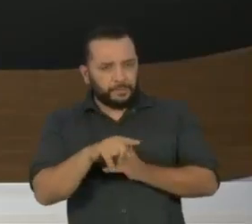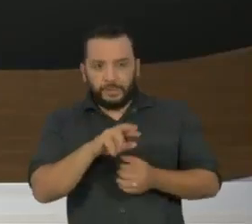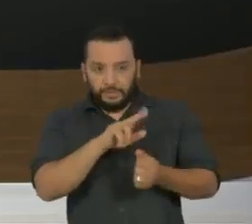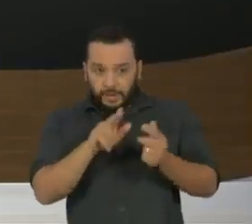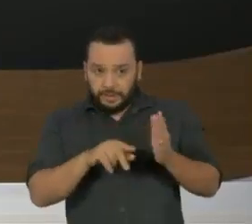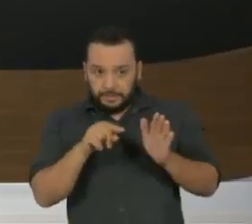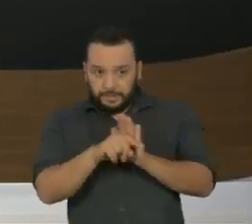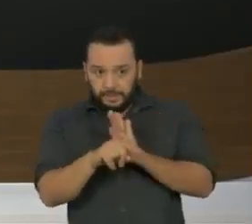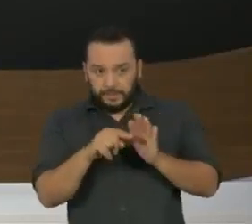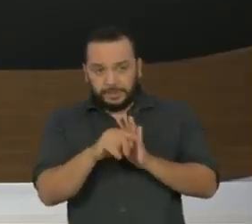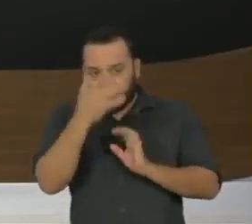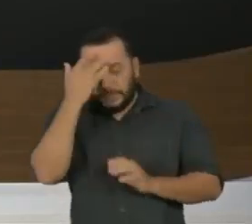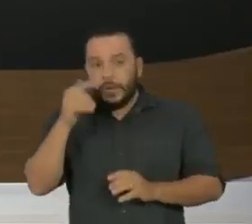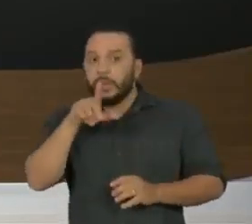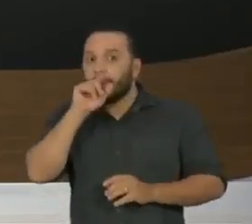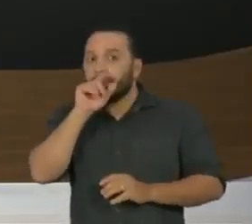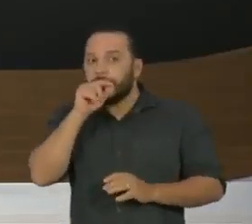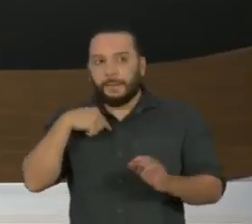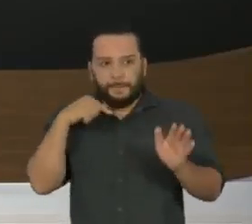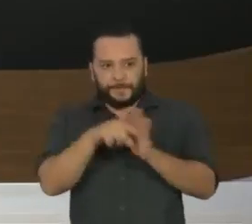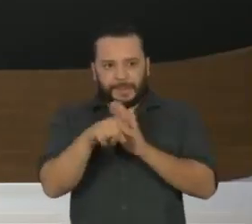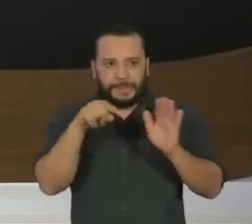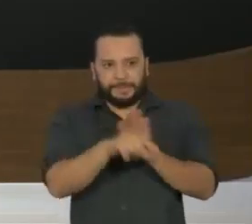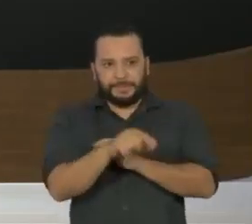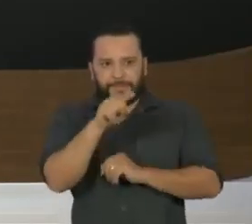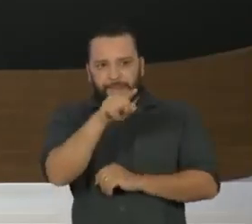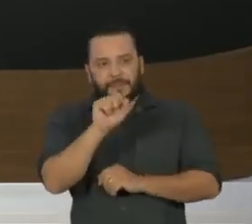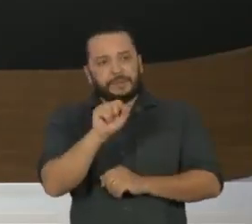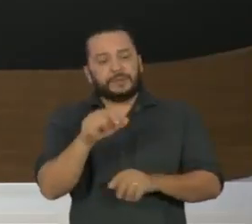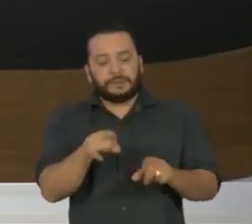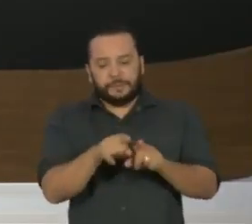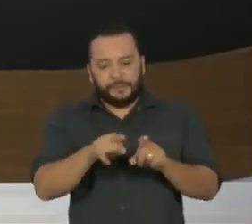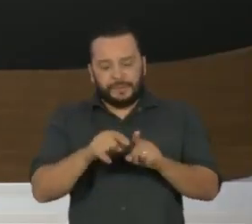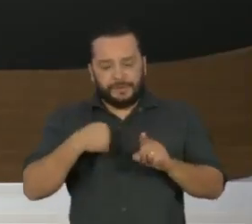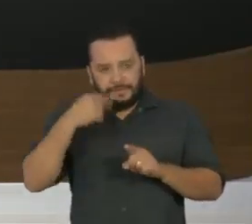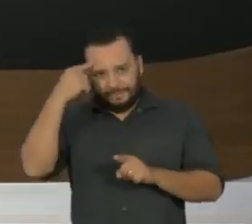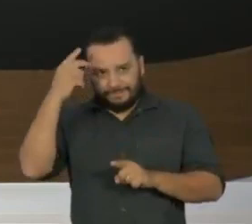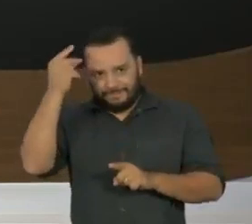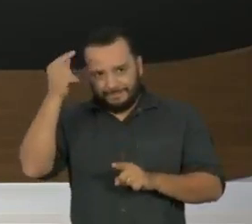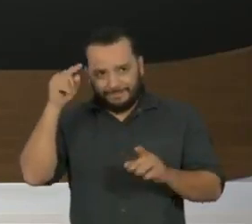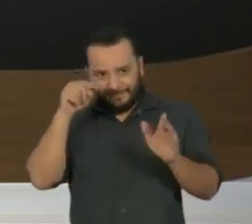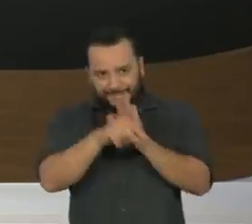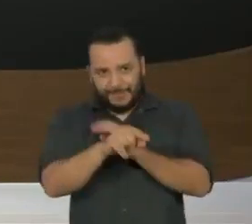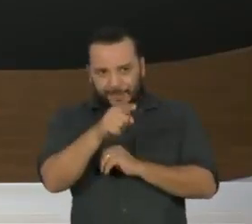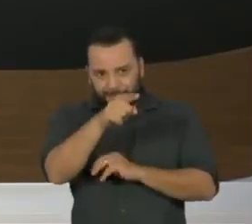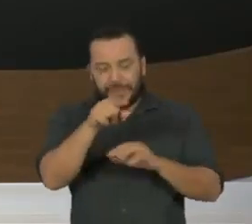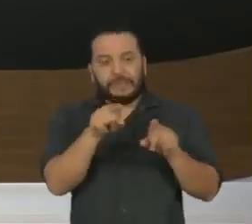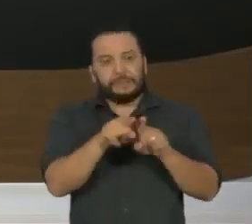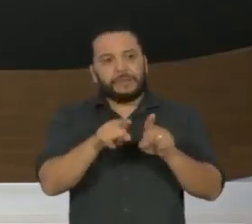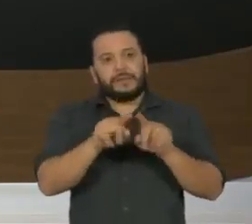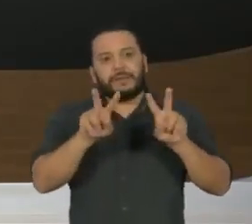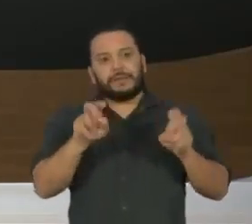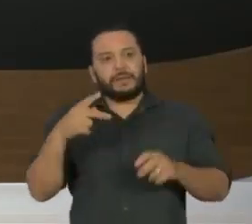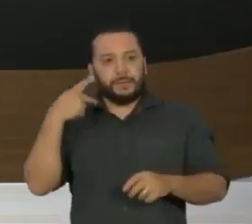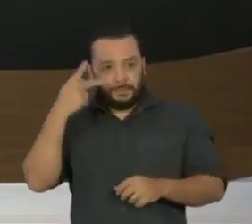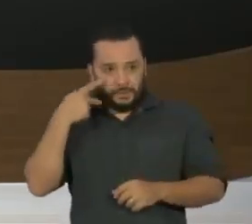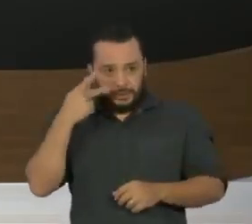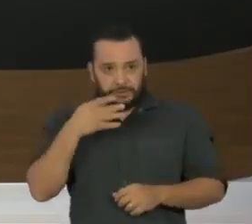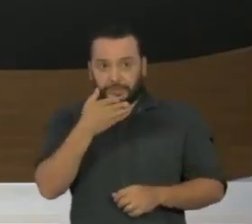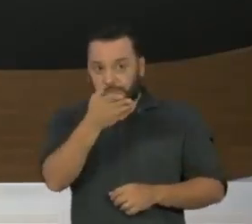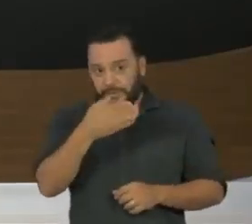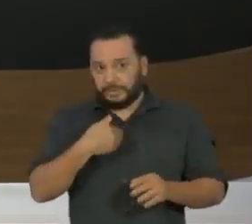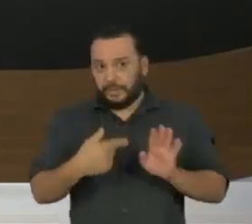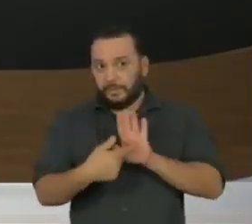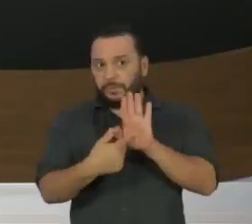dos nossos twitteiros e alguma coisa minha para tentar falar sobre política. Você está